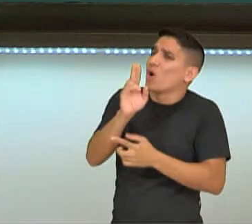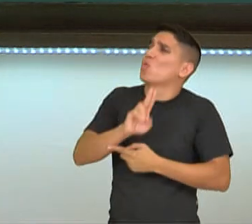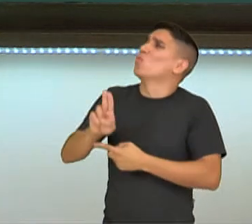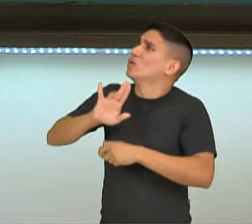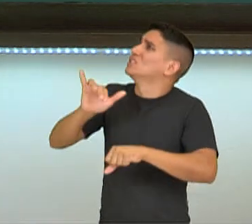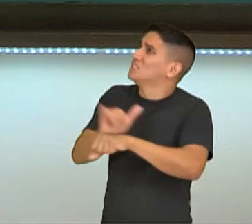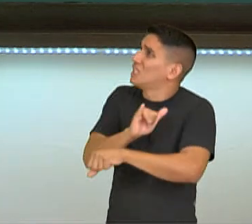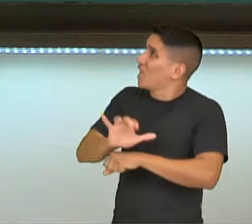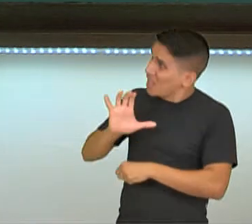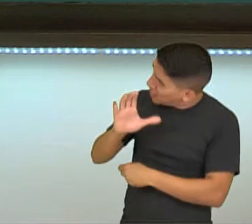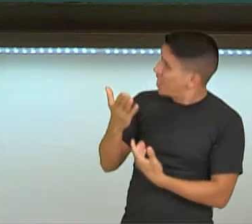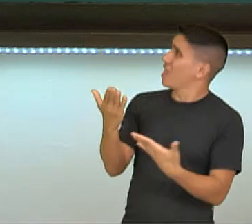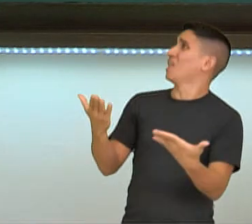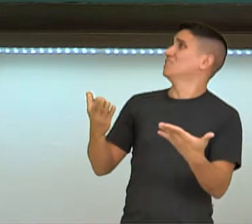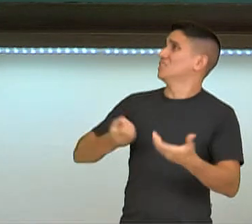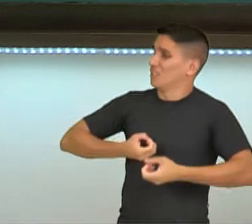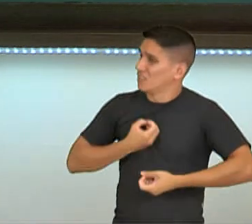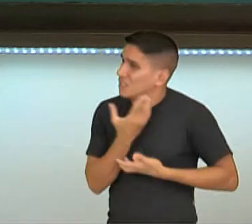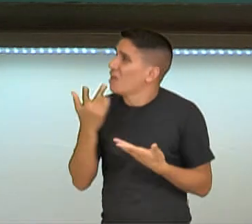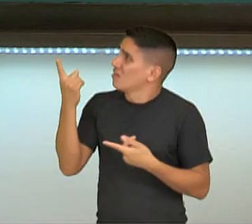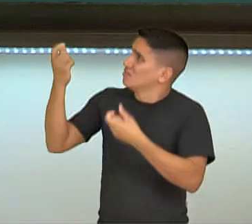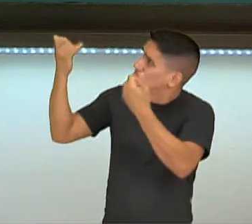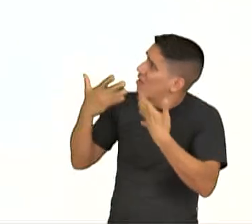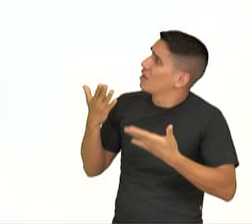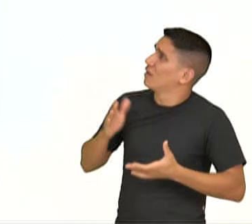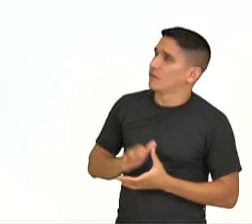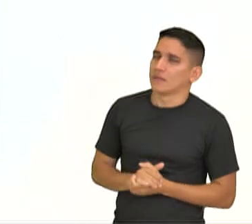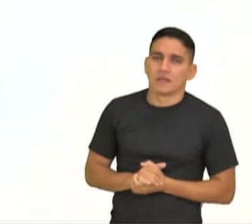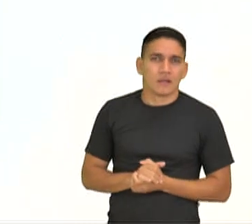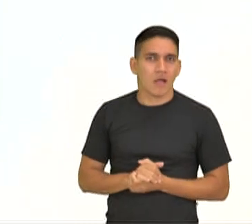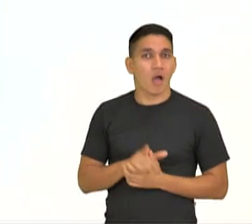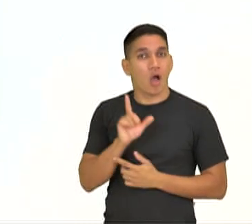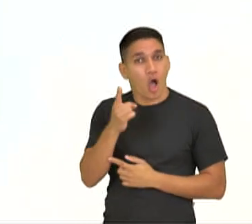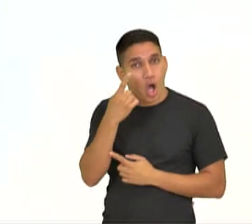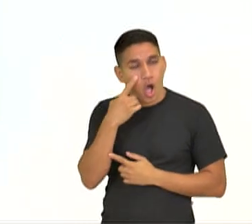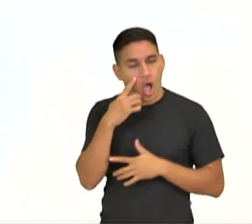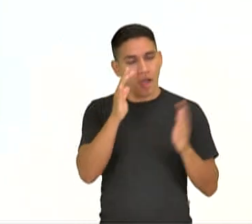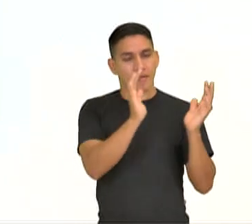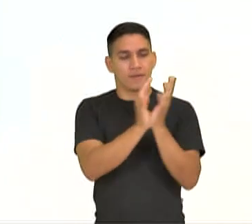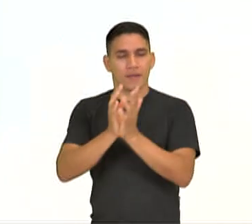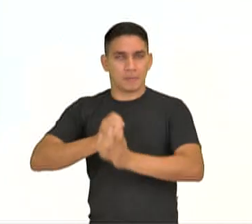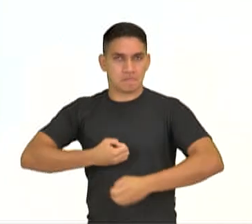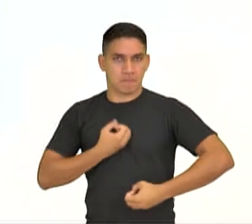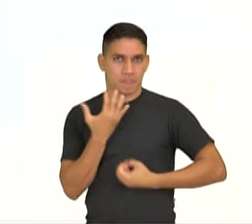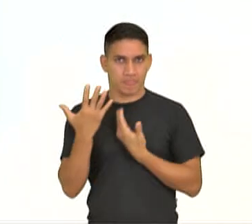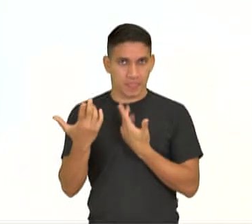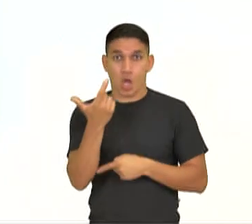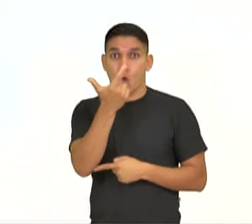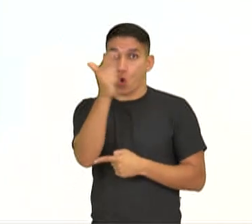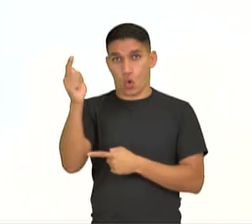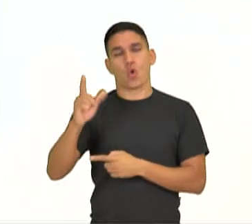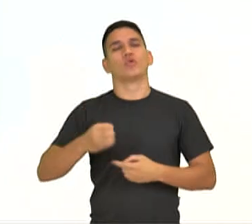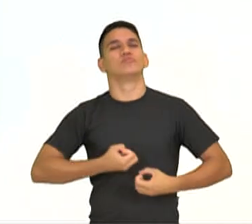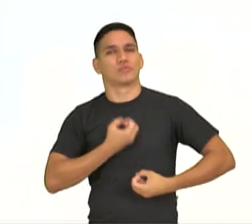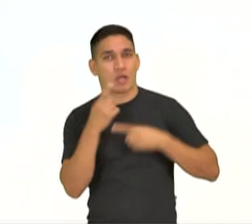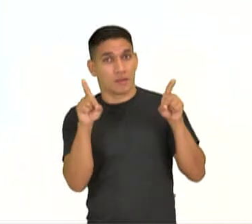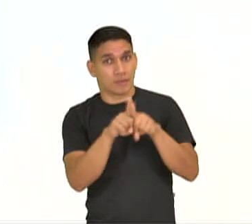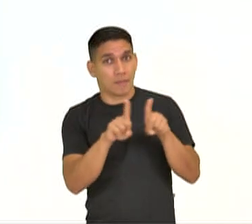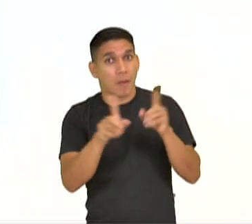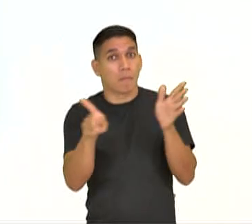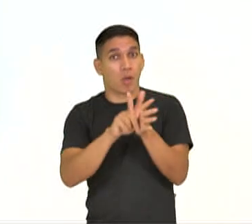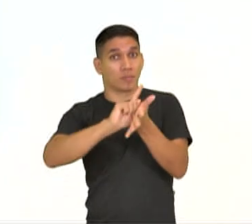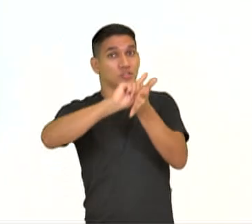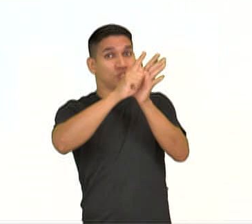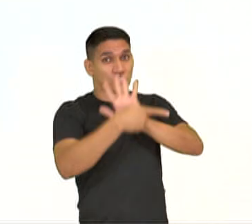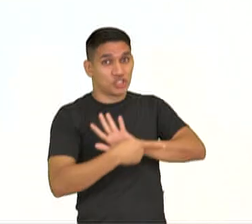recursos expressivos que você fala? O classificado poético e outros poemas, por ser um gênero